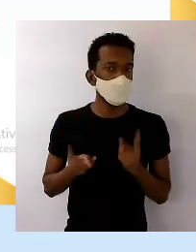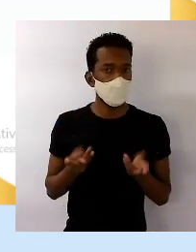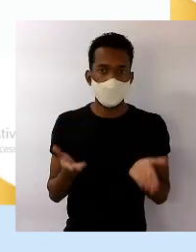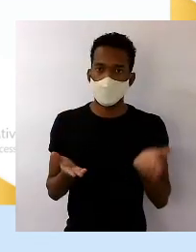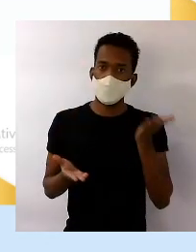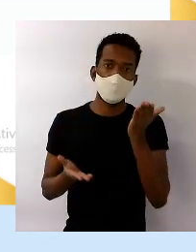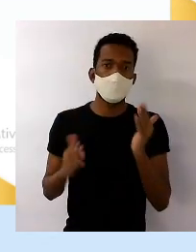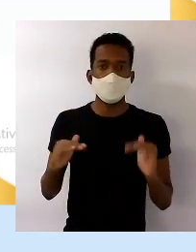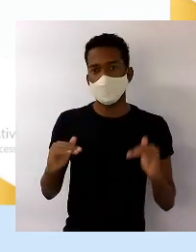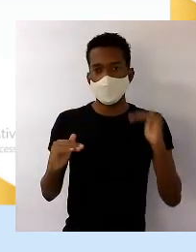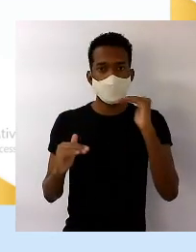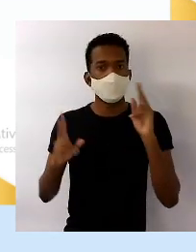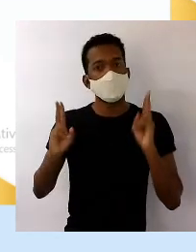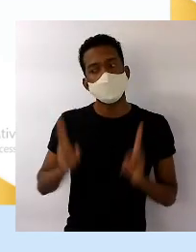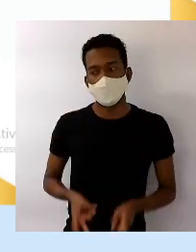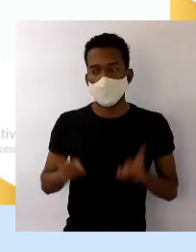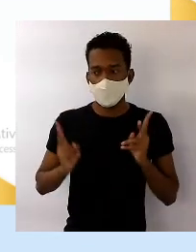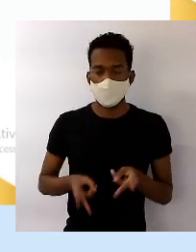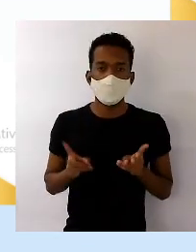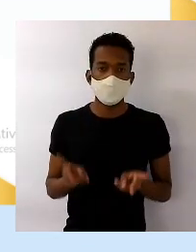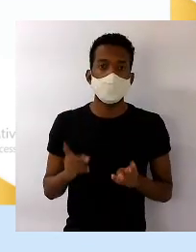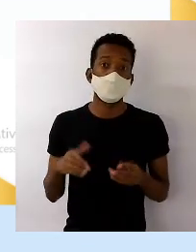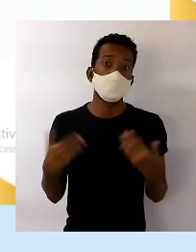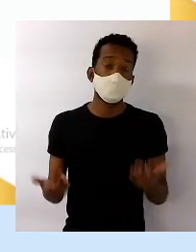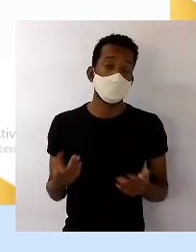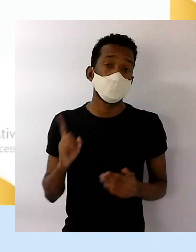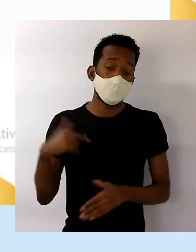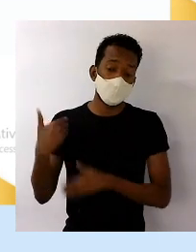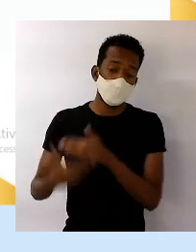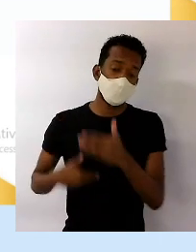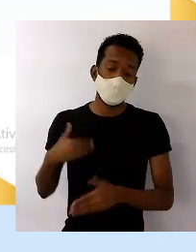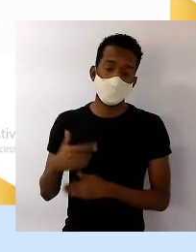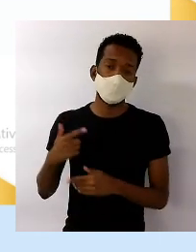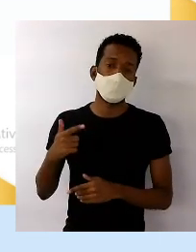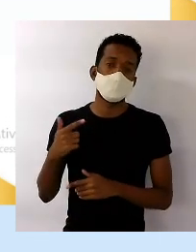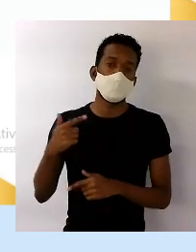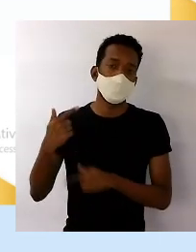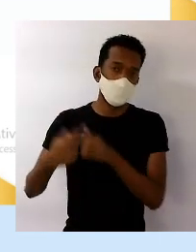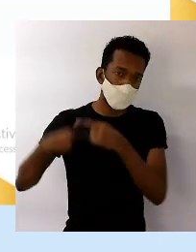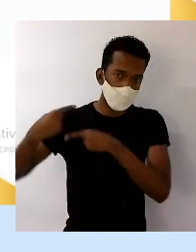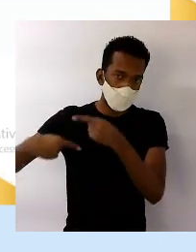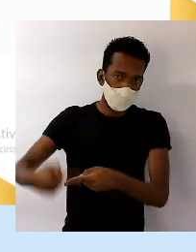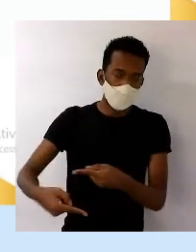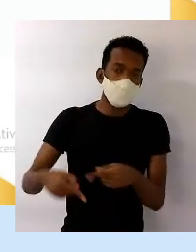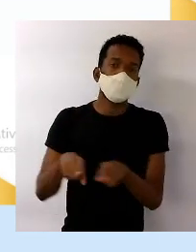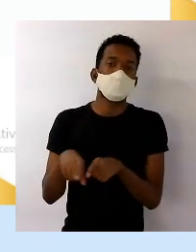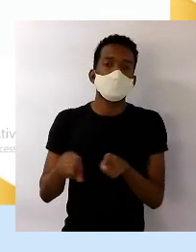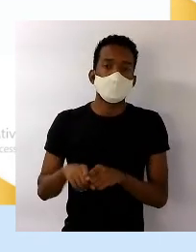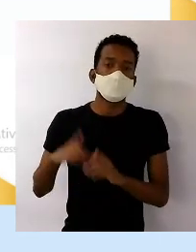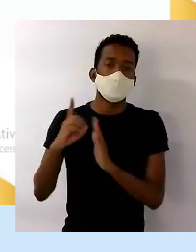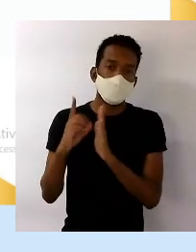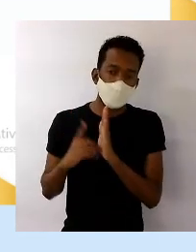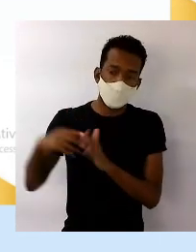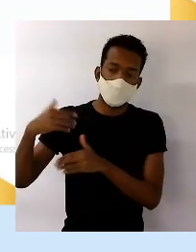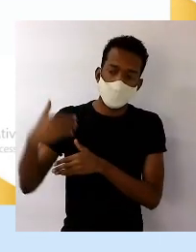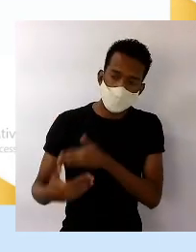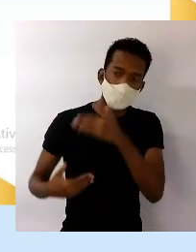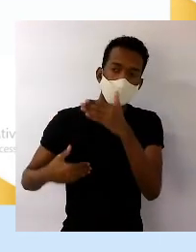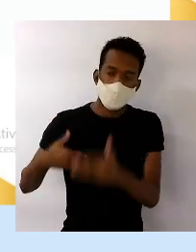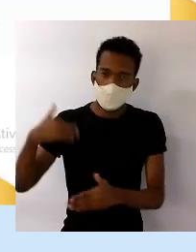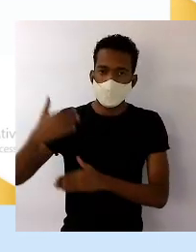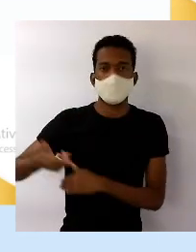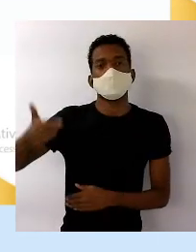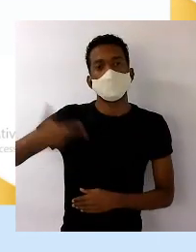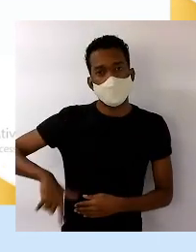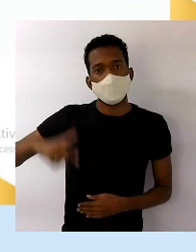maior, ele vem de gerações e gerações, de décadas e décadas se repetindo.